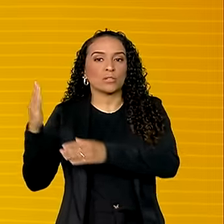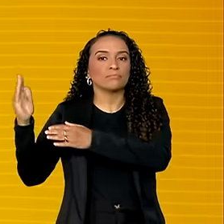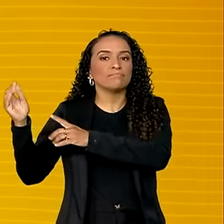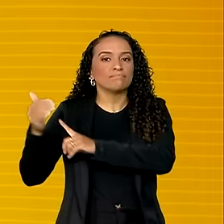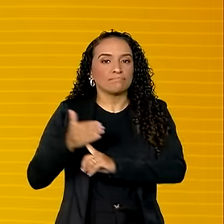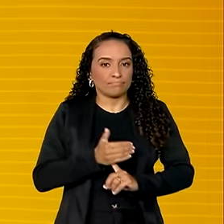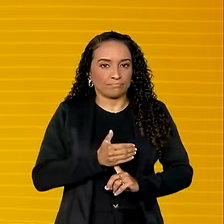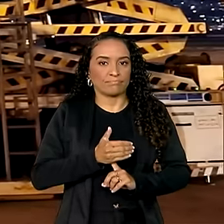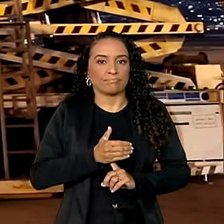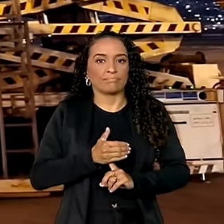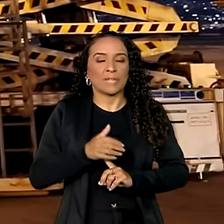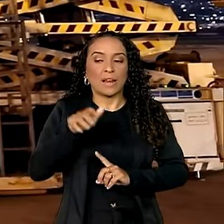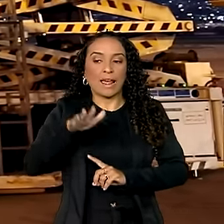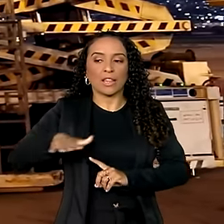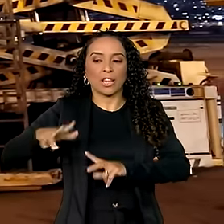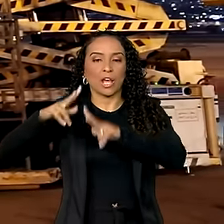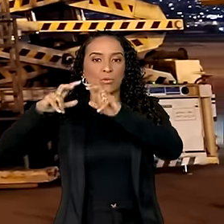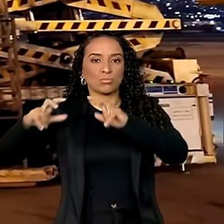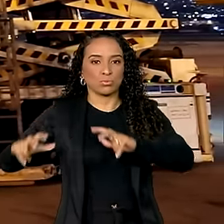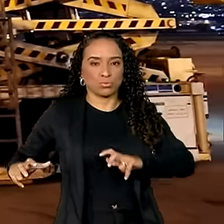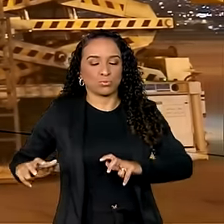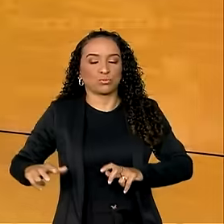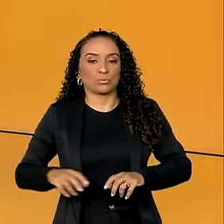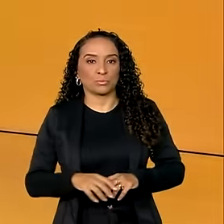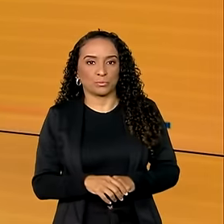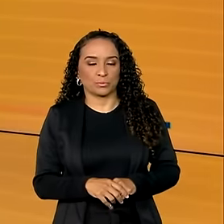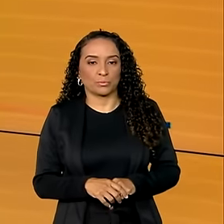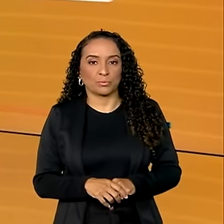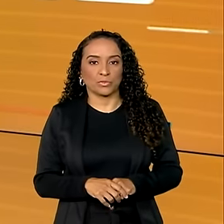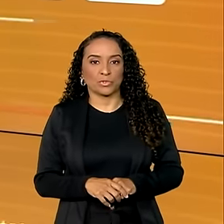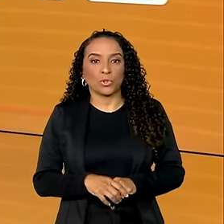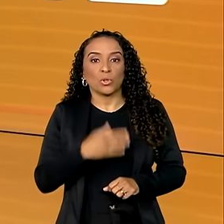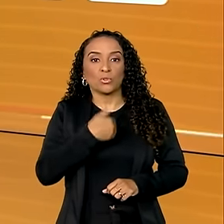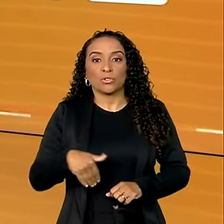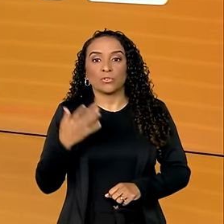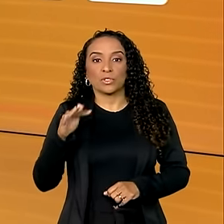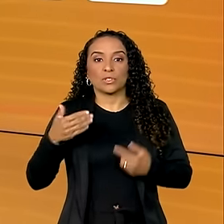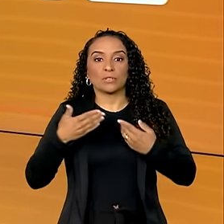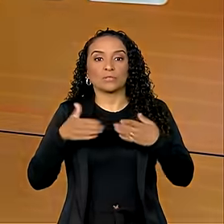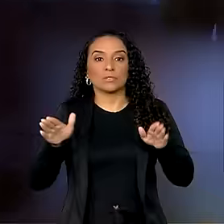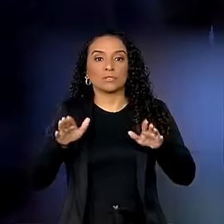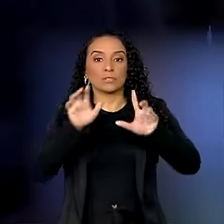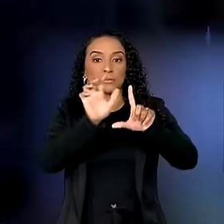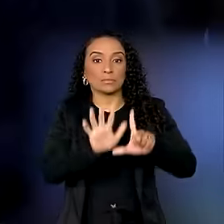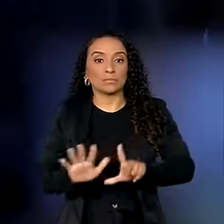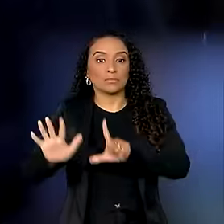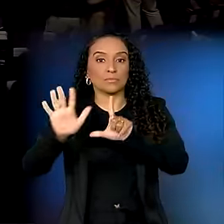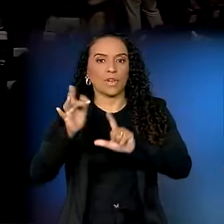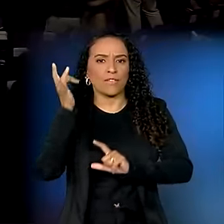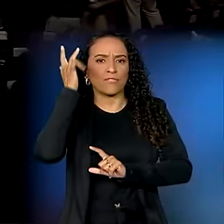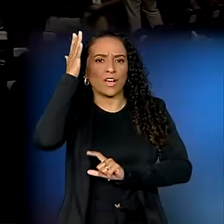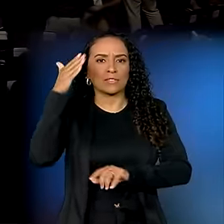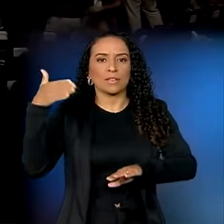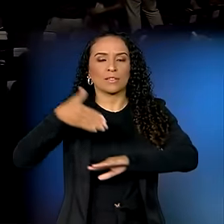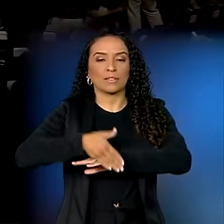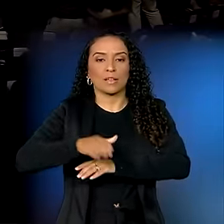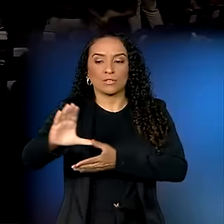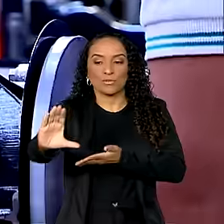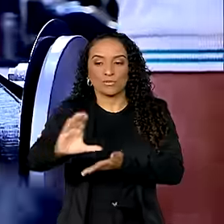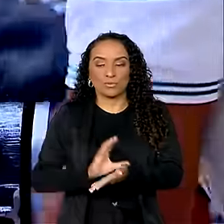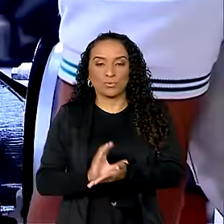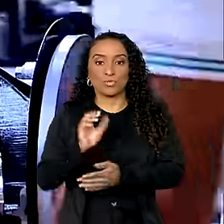foram resgatadas da área de conflito no Líbano. O governo federal lança plataforma para facilitar a entrada de